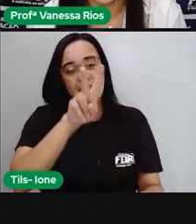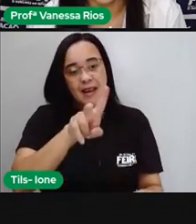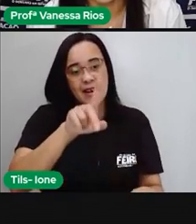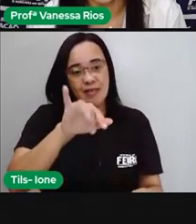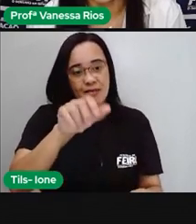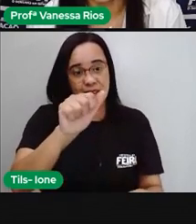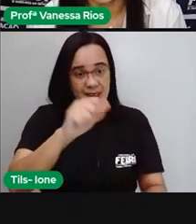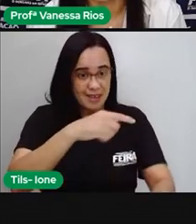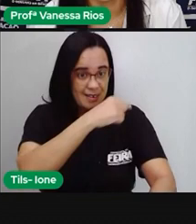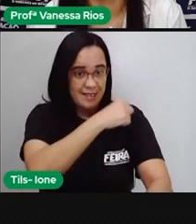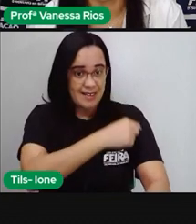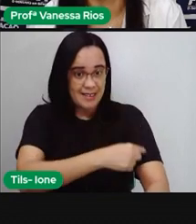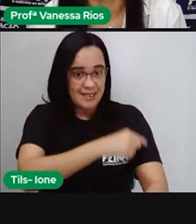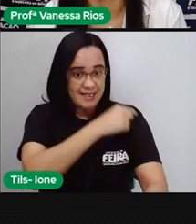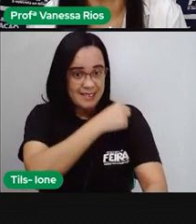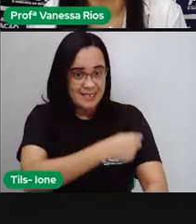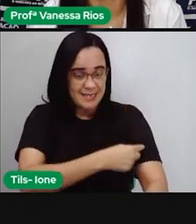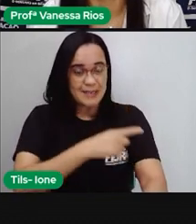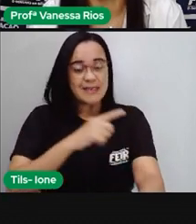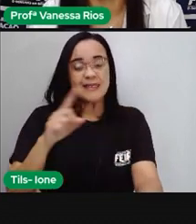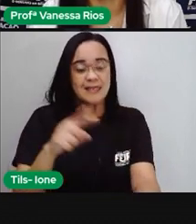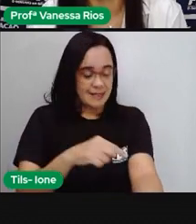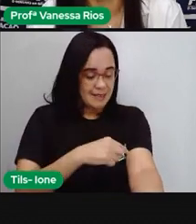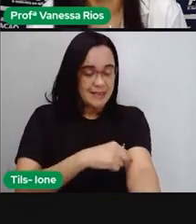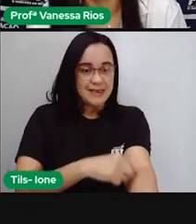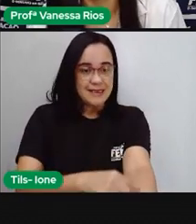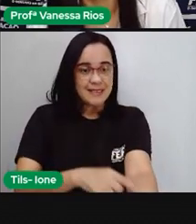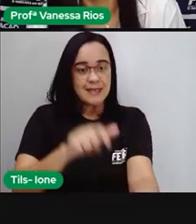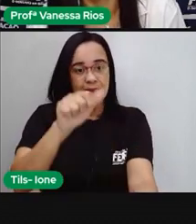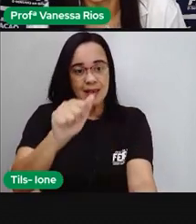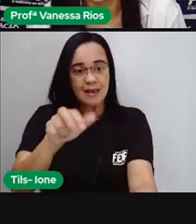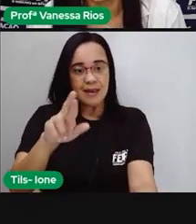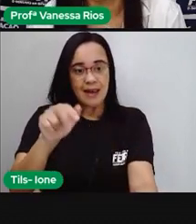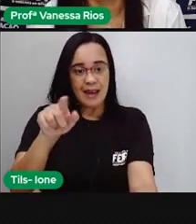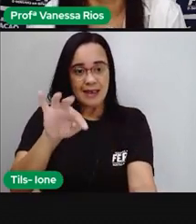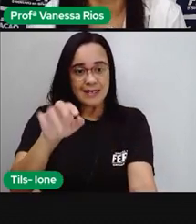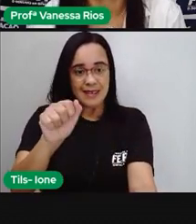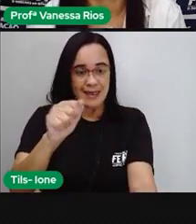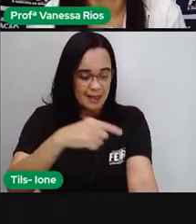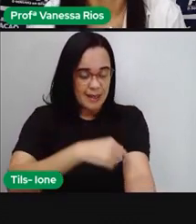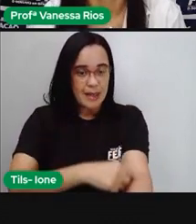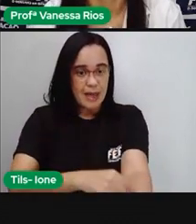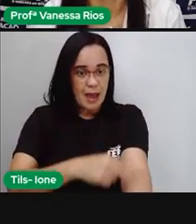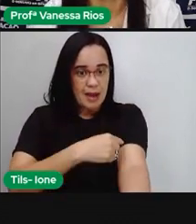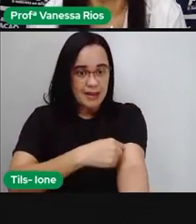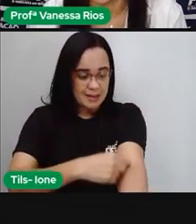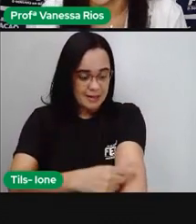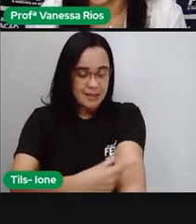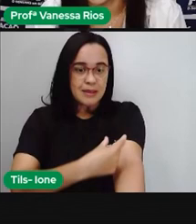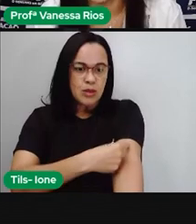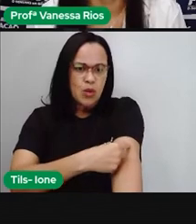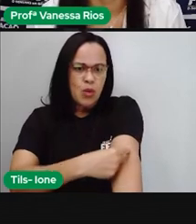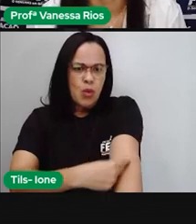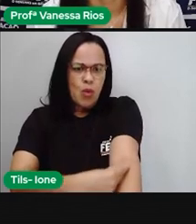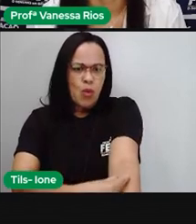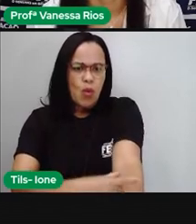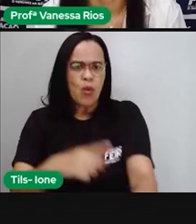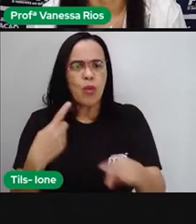com gás carbônico e as artérias espalhando por nosso corpo o sangue com oxigênio.